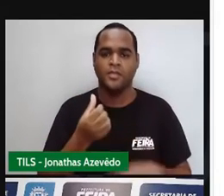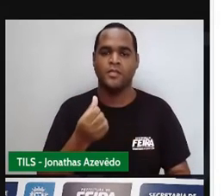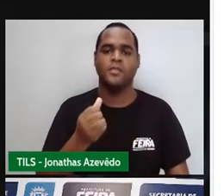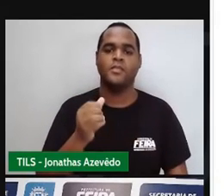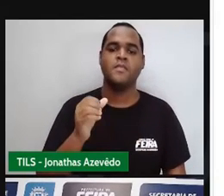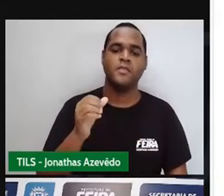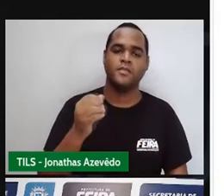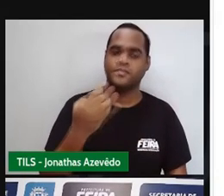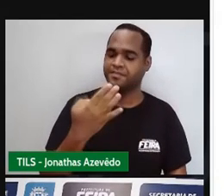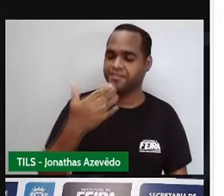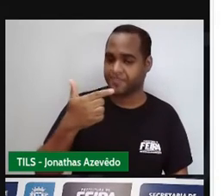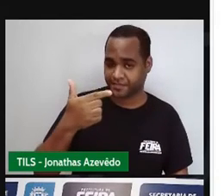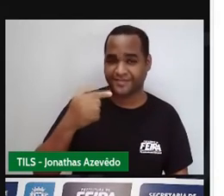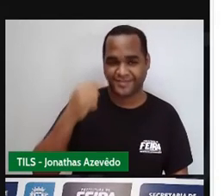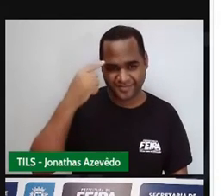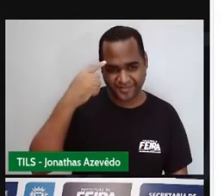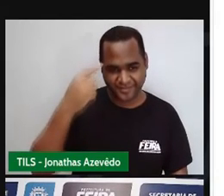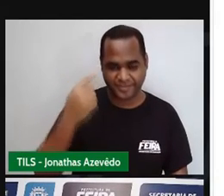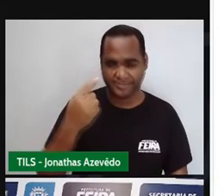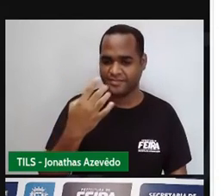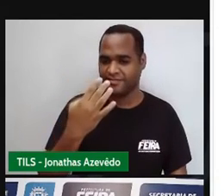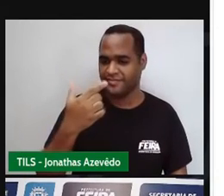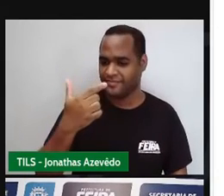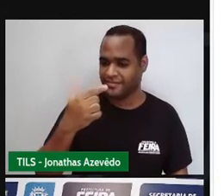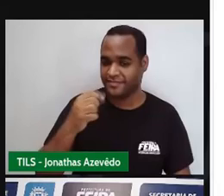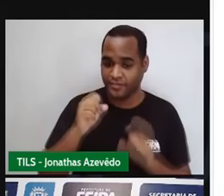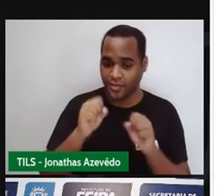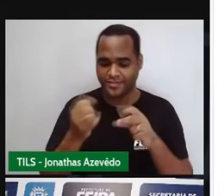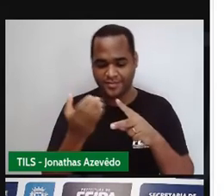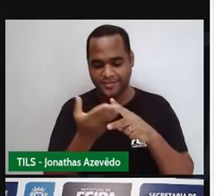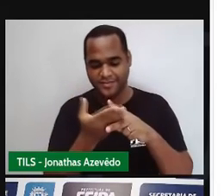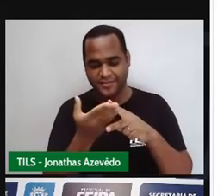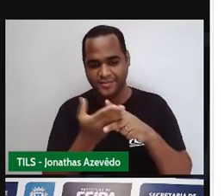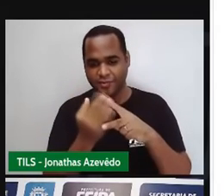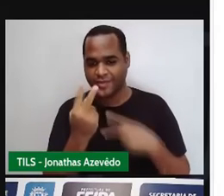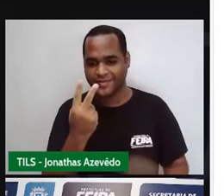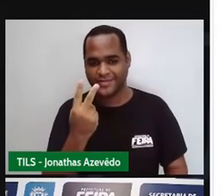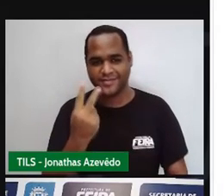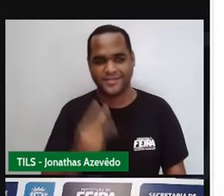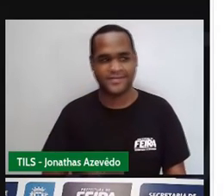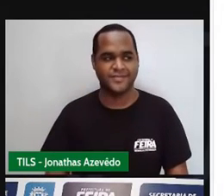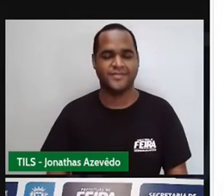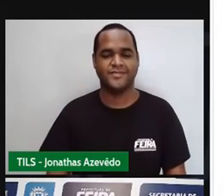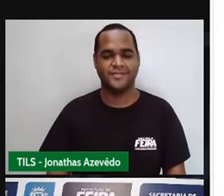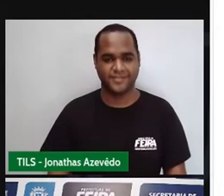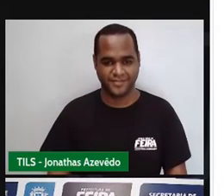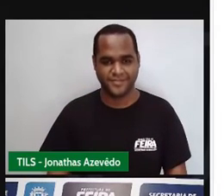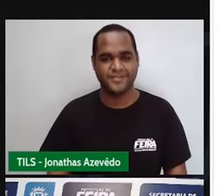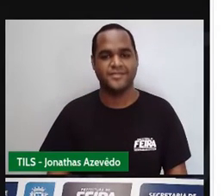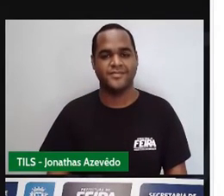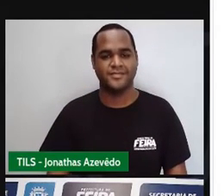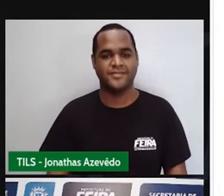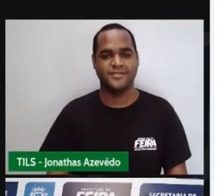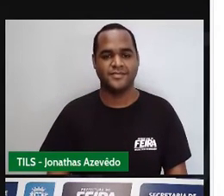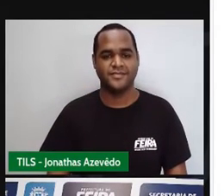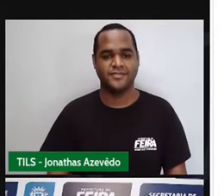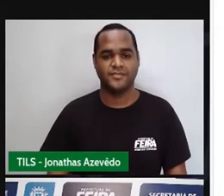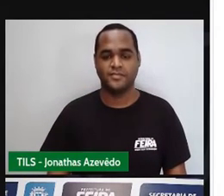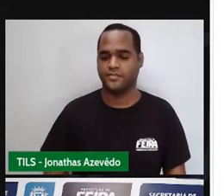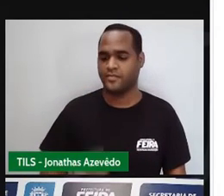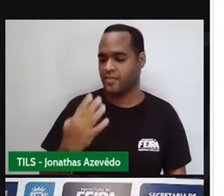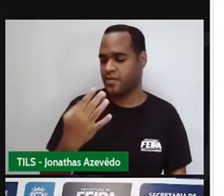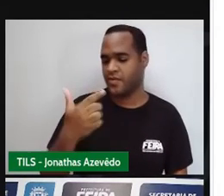não os 42 vai ficar dividido por 2 né e quanto é